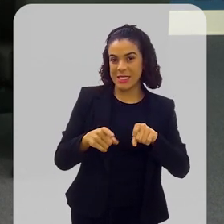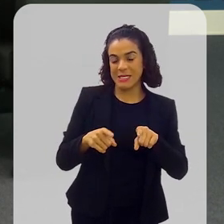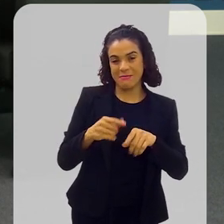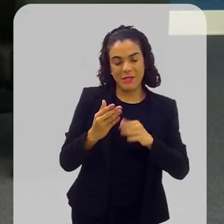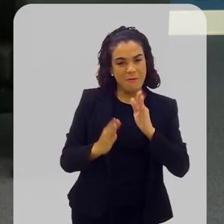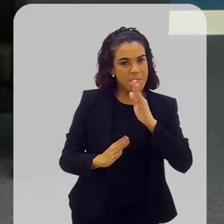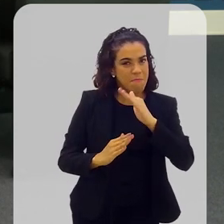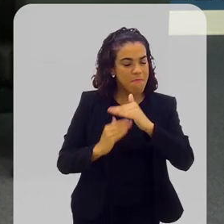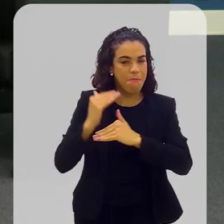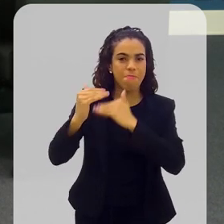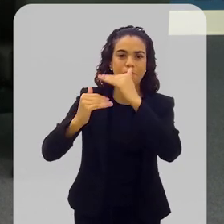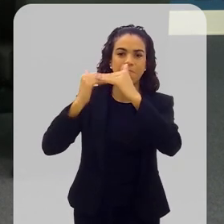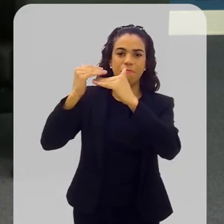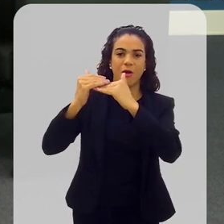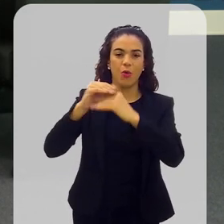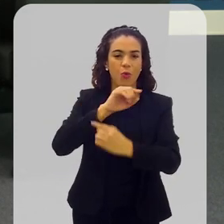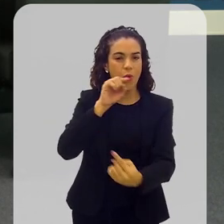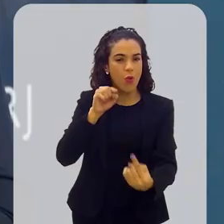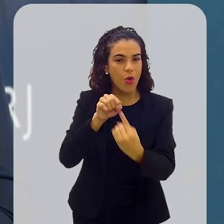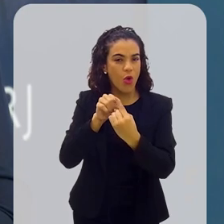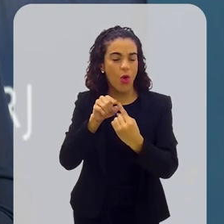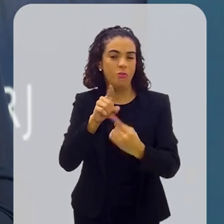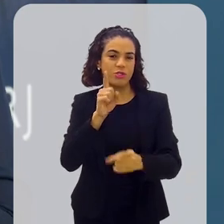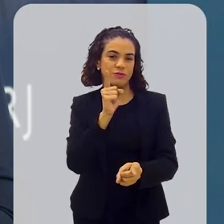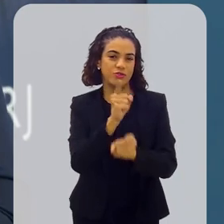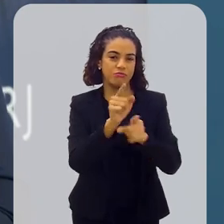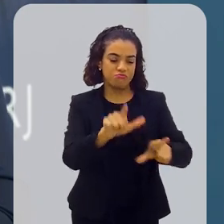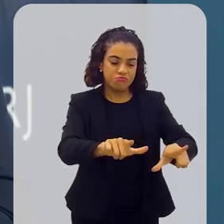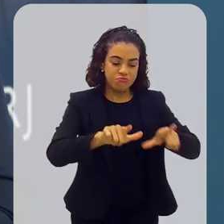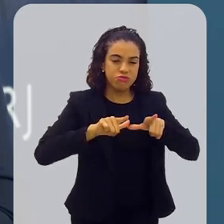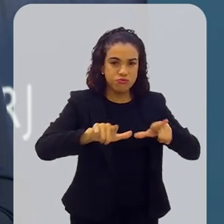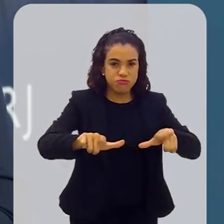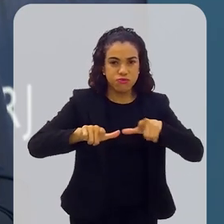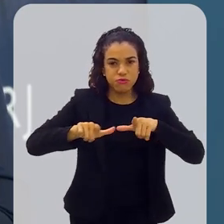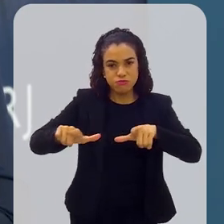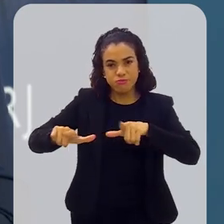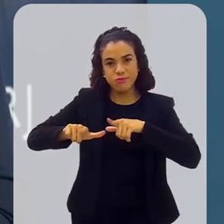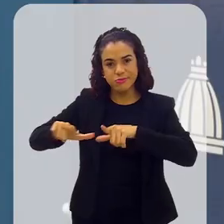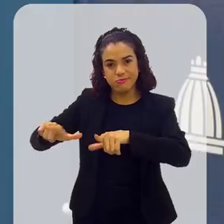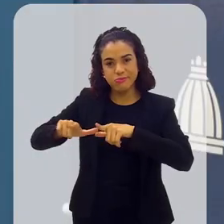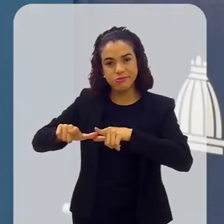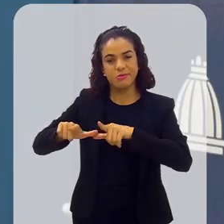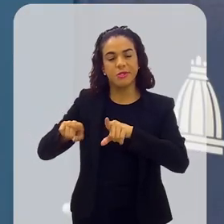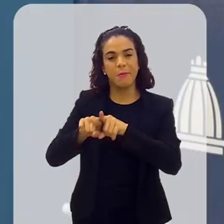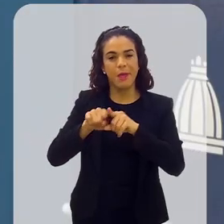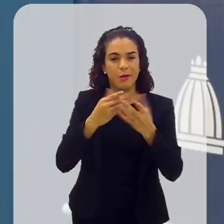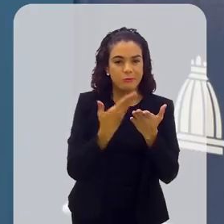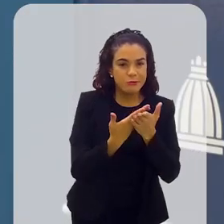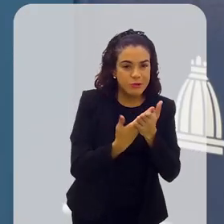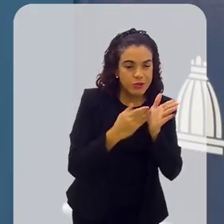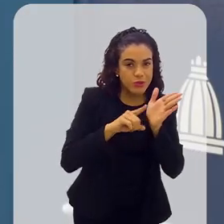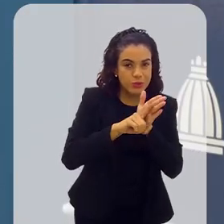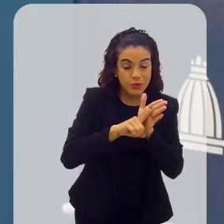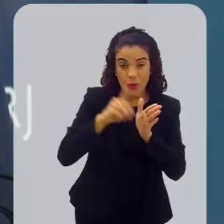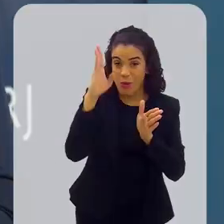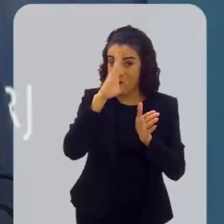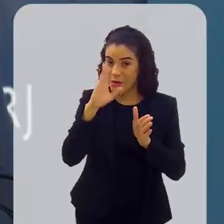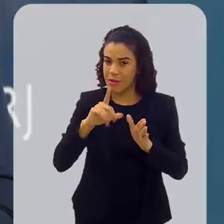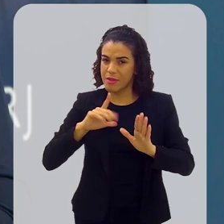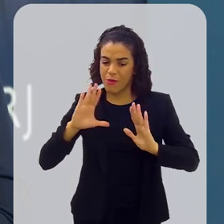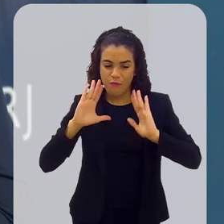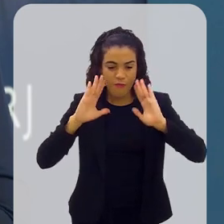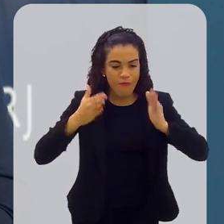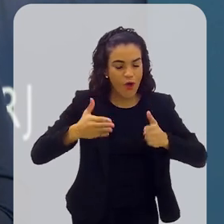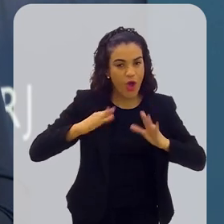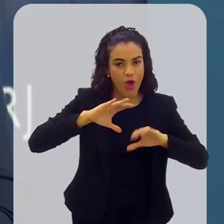medicina, que avança para poder fazer esses diagnósticos, a maioria dos estudos, que o